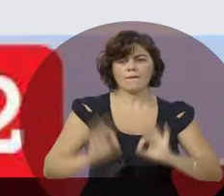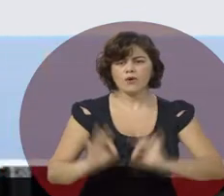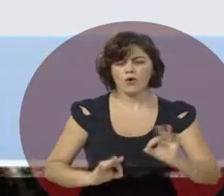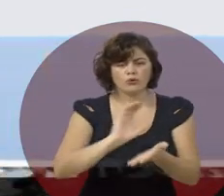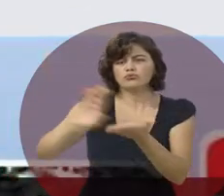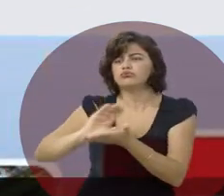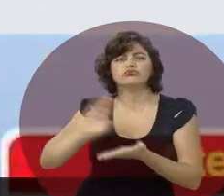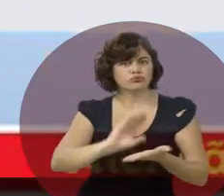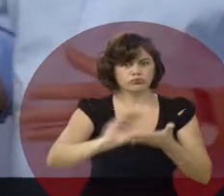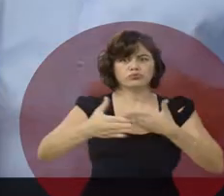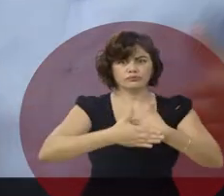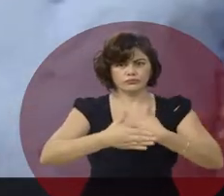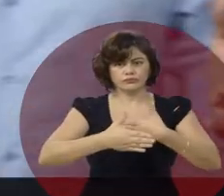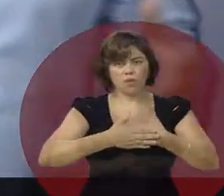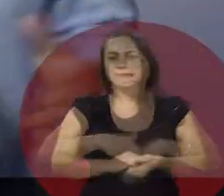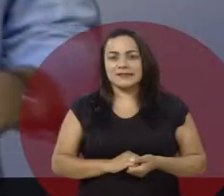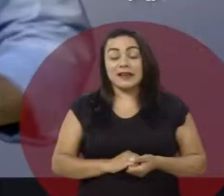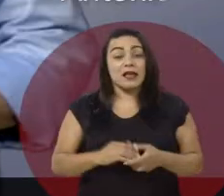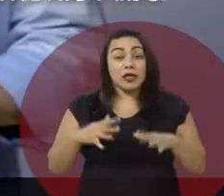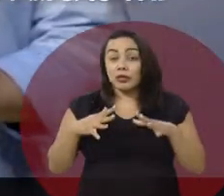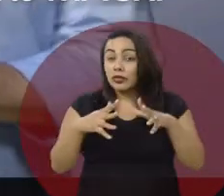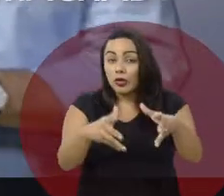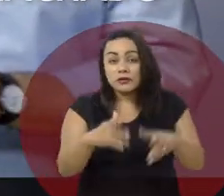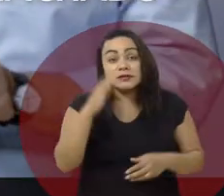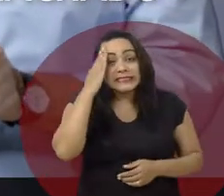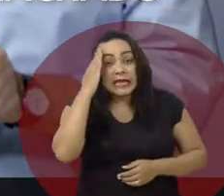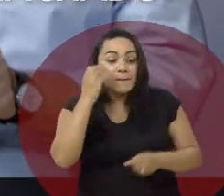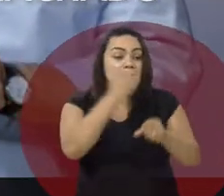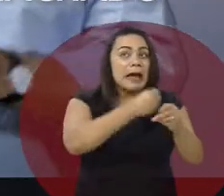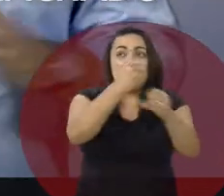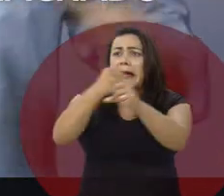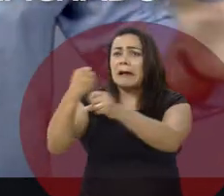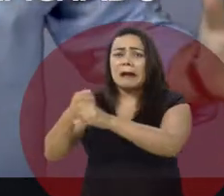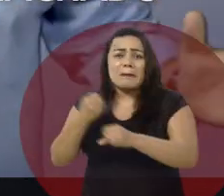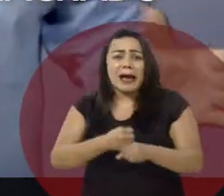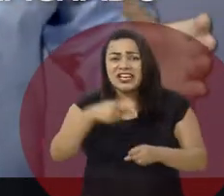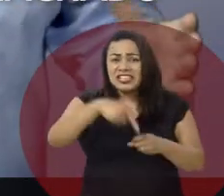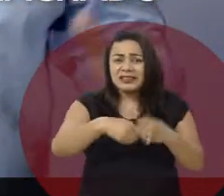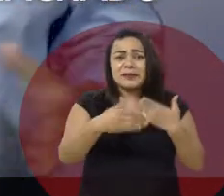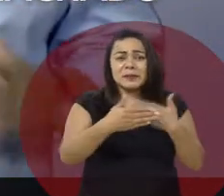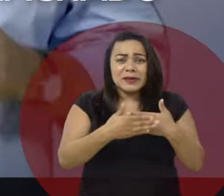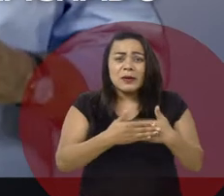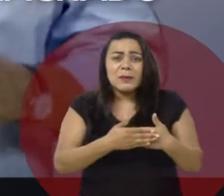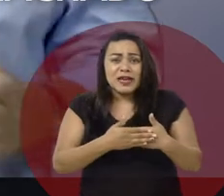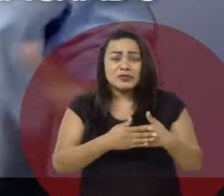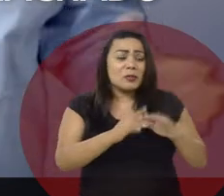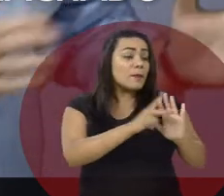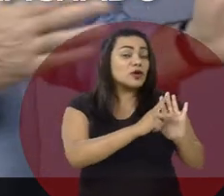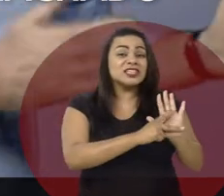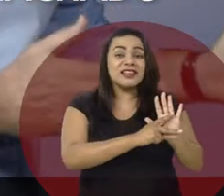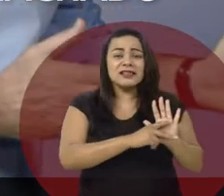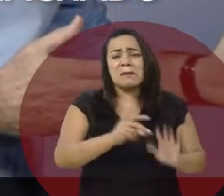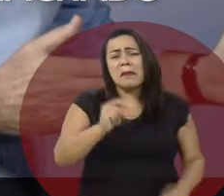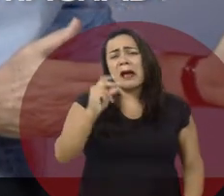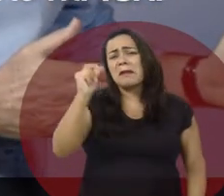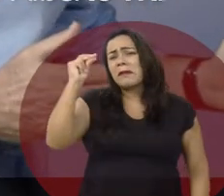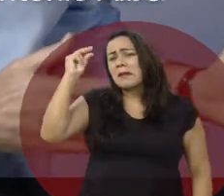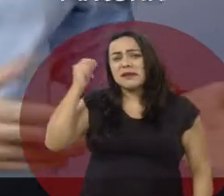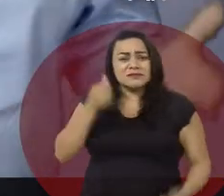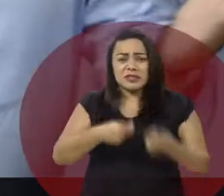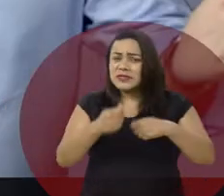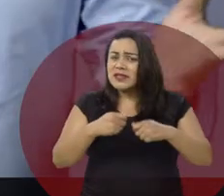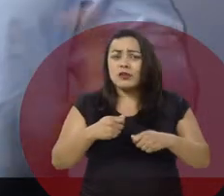programa de investimentos para Ribeirão Preto. Todos sabem que essas obras espalhadas por Ribeirão Preto são obras projetadas por outras